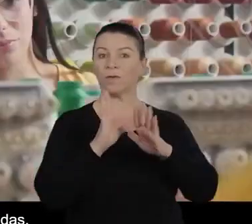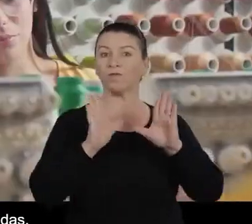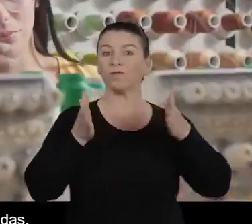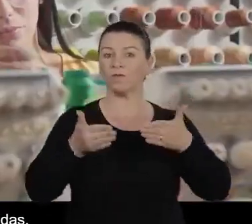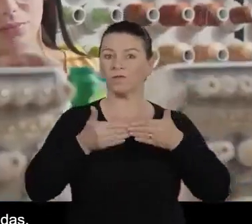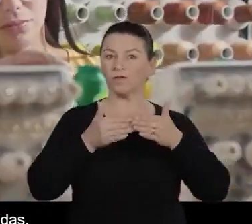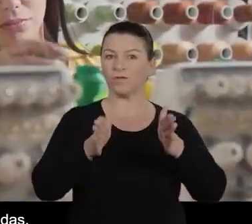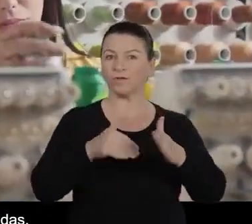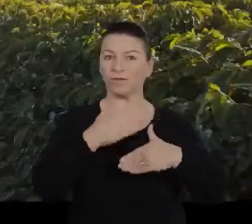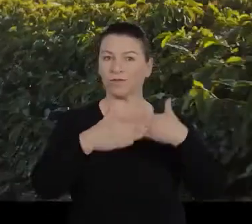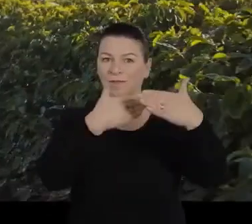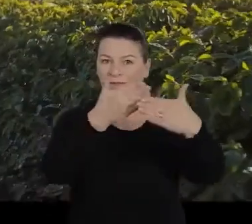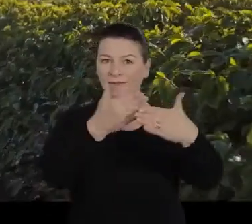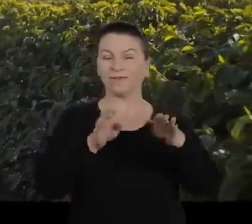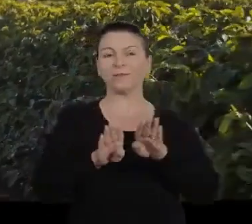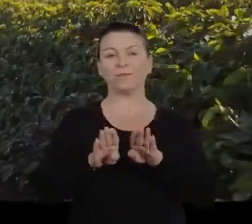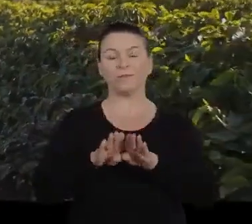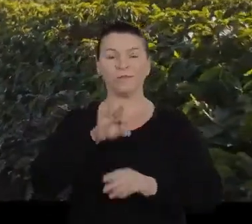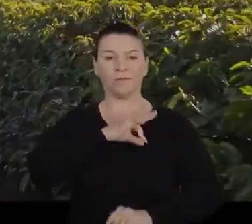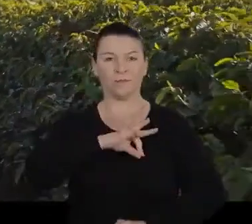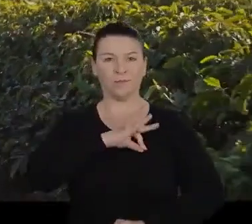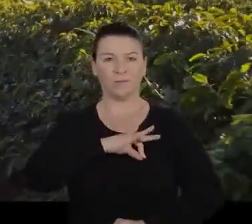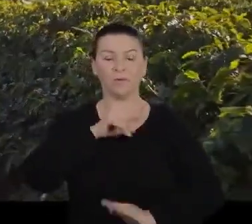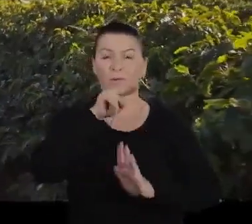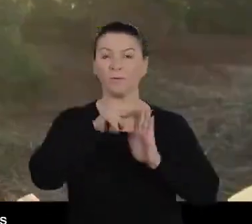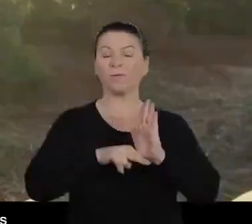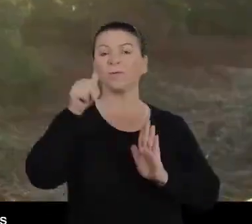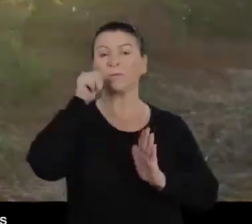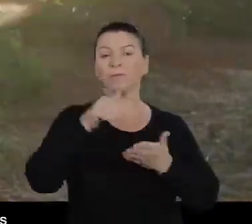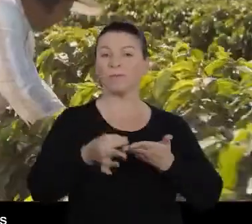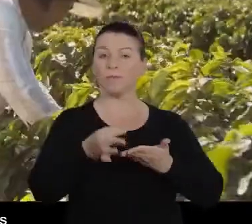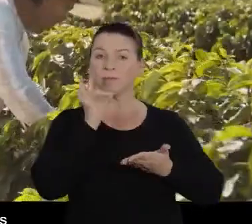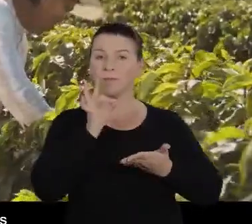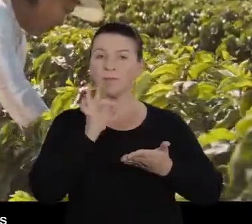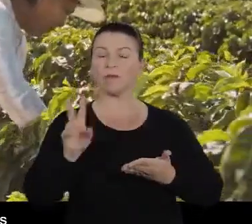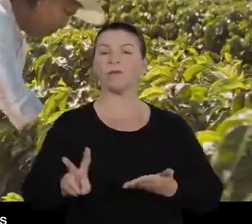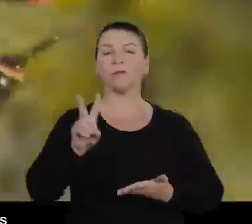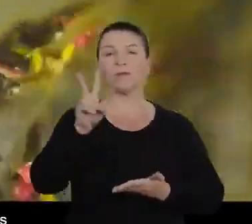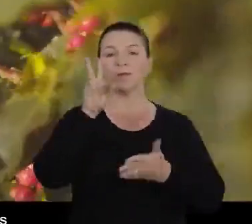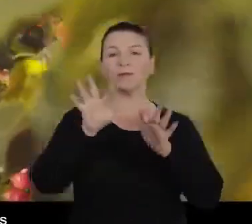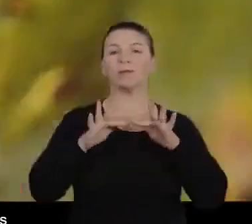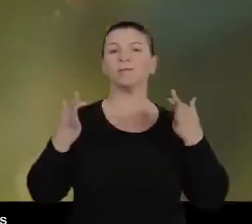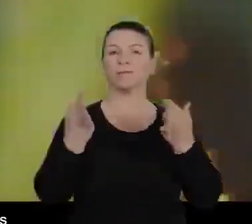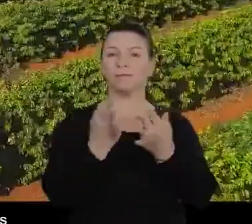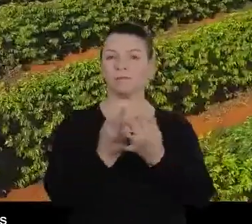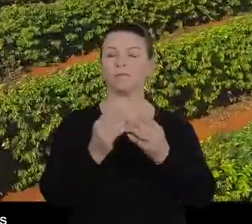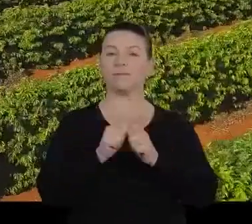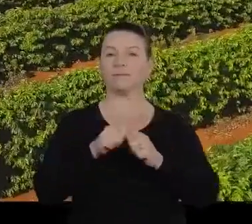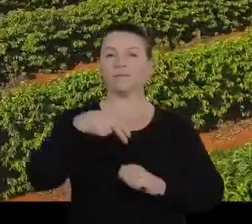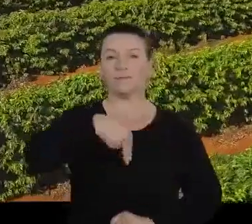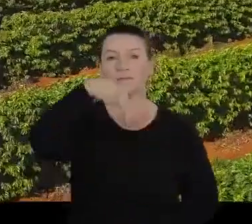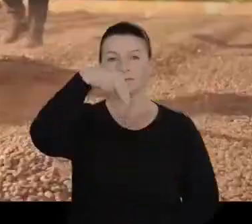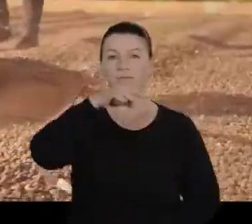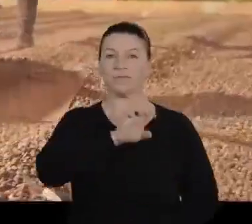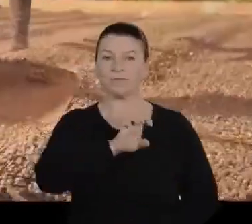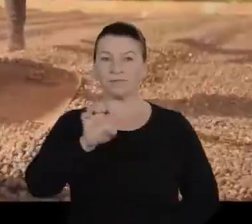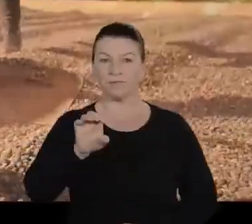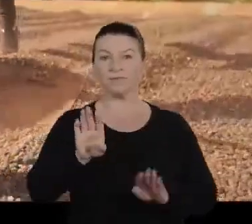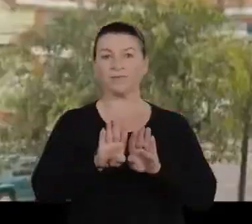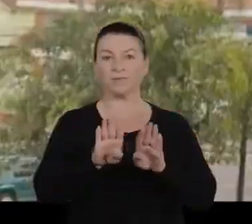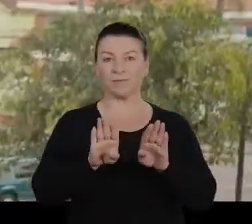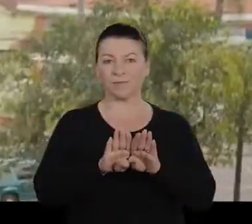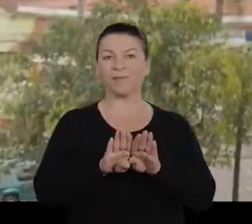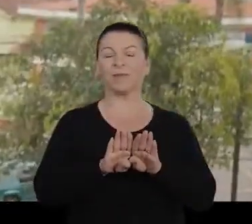já foram beneficiadas. Pra frente, na geração de renda. O programa Mulheres do Café valoriza as famílias produtoras no norte.